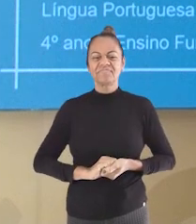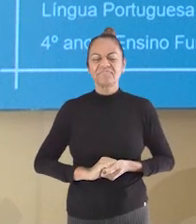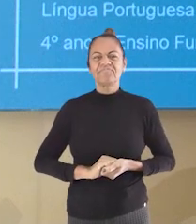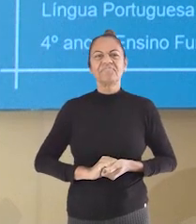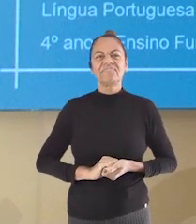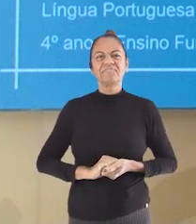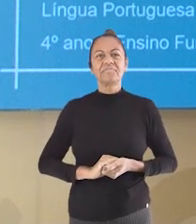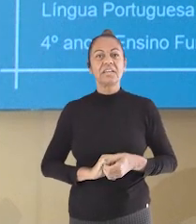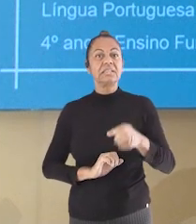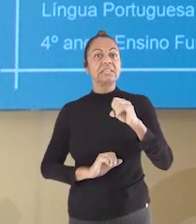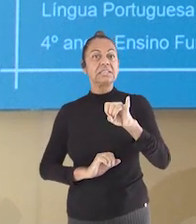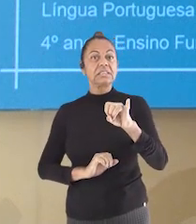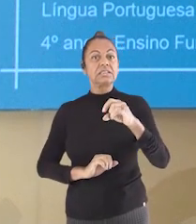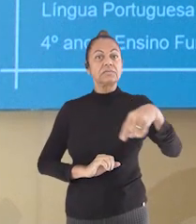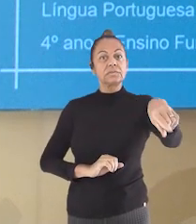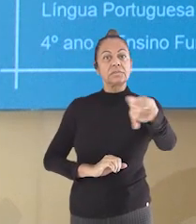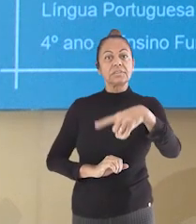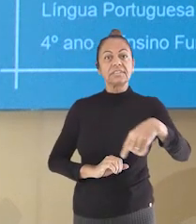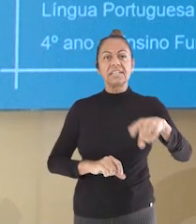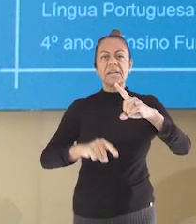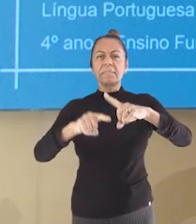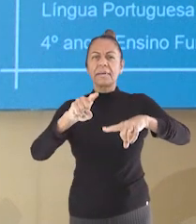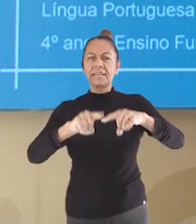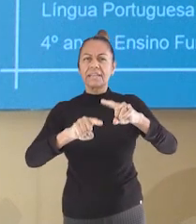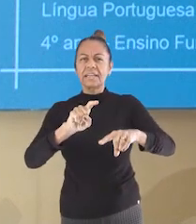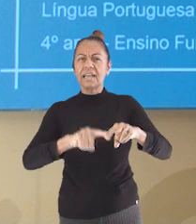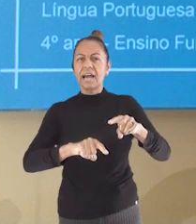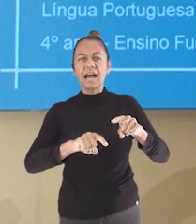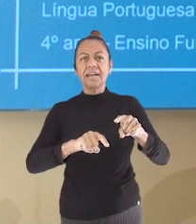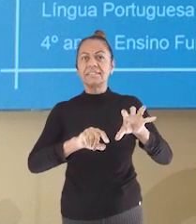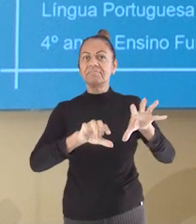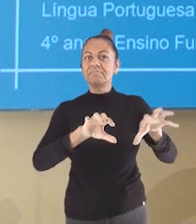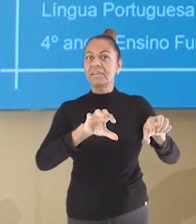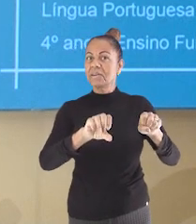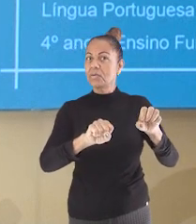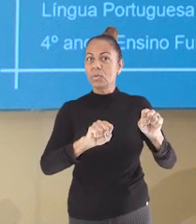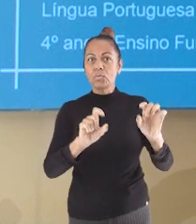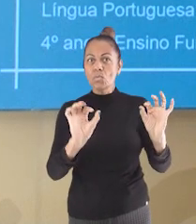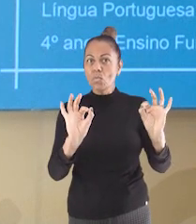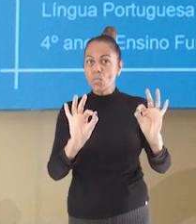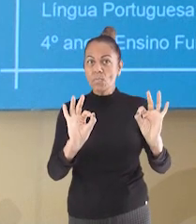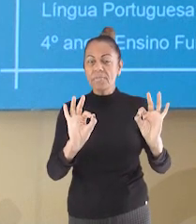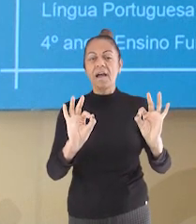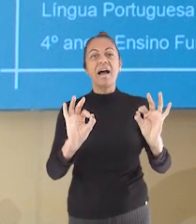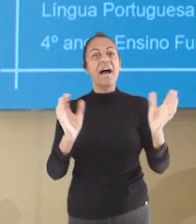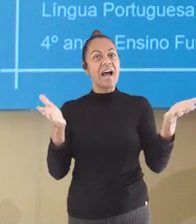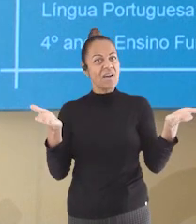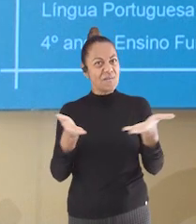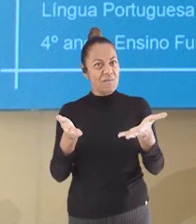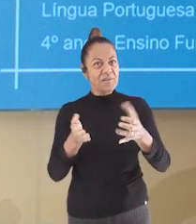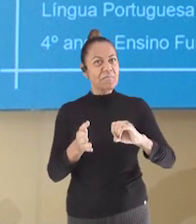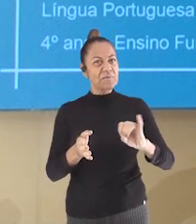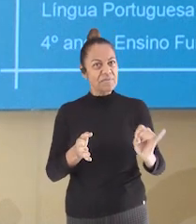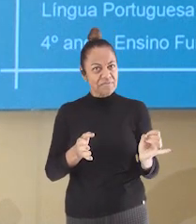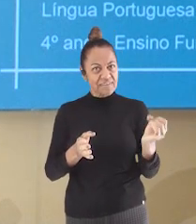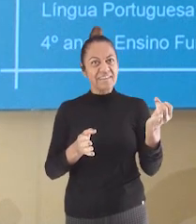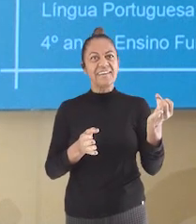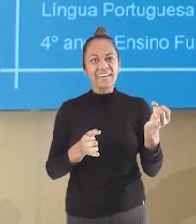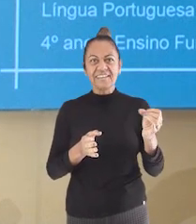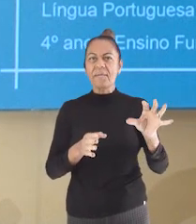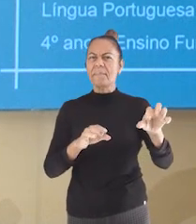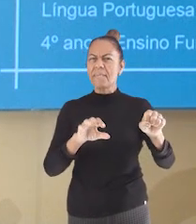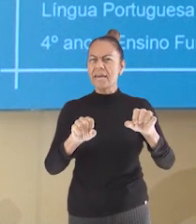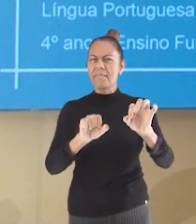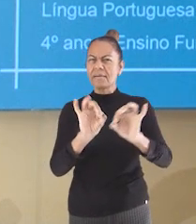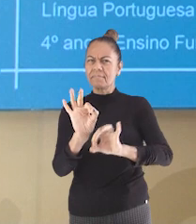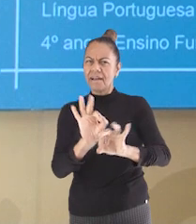enviar. Se você ainda não separou seus materiais, aproveita para pegá-los agora, enquanto darei